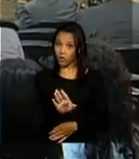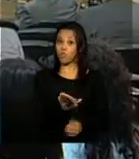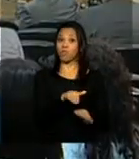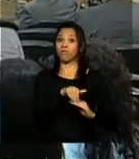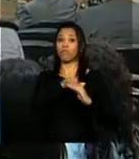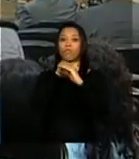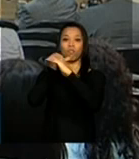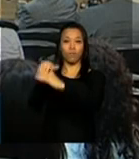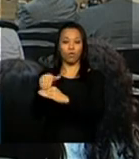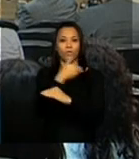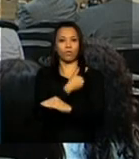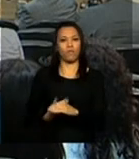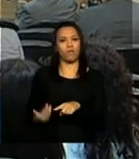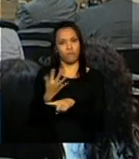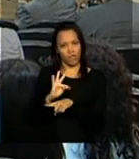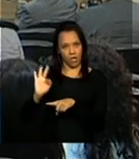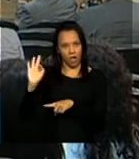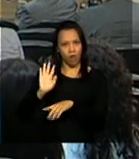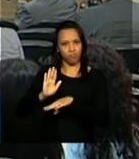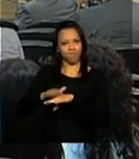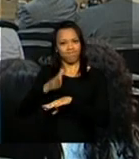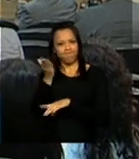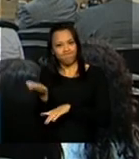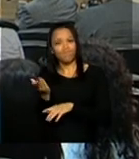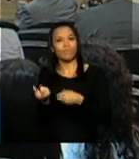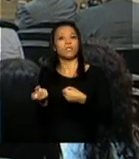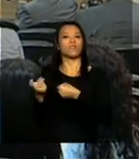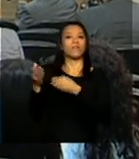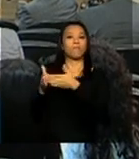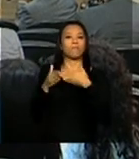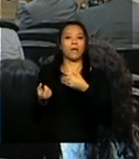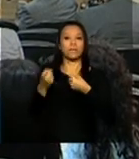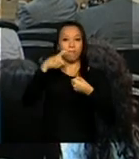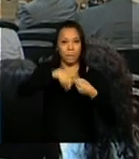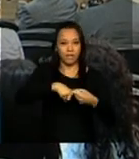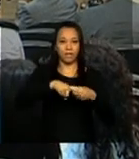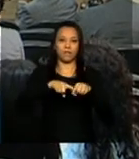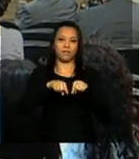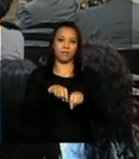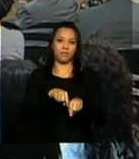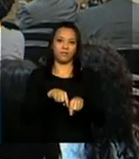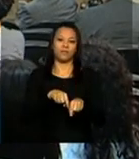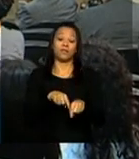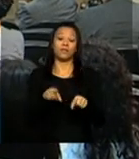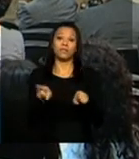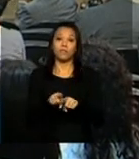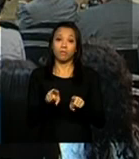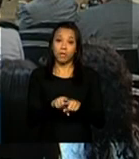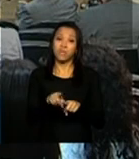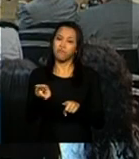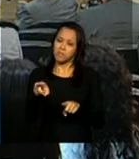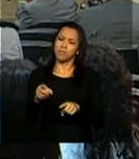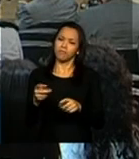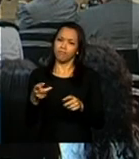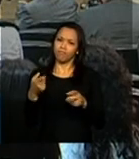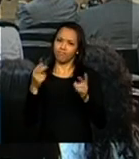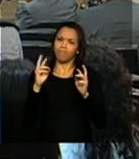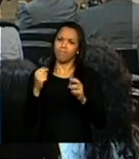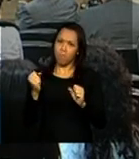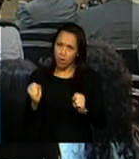que estão fazendo a parceria efetiva e contem efetivamente